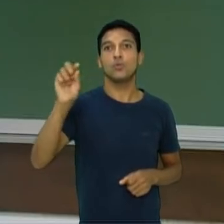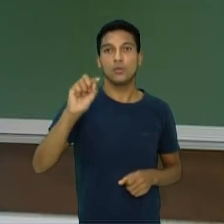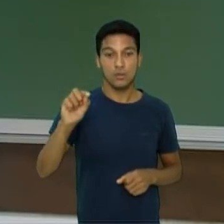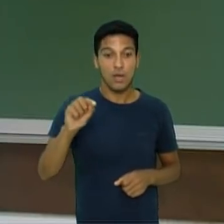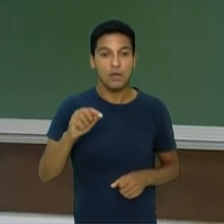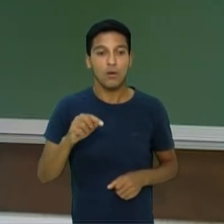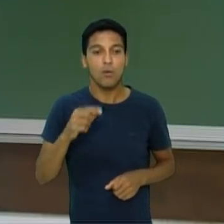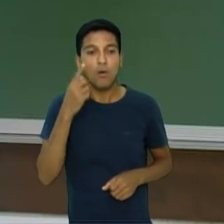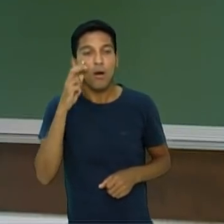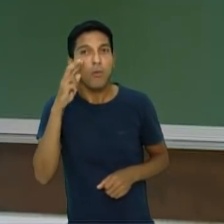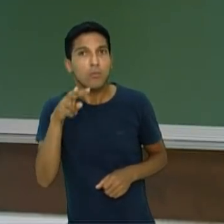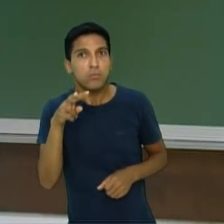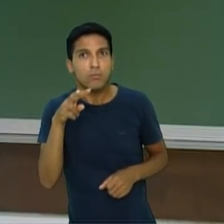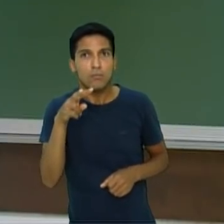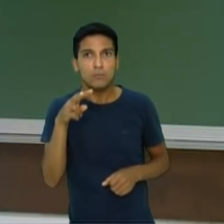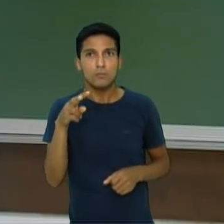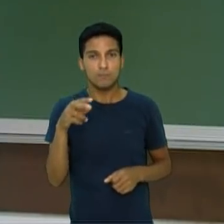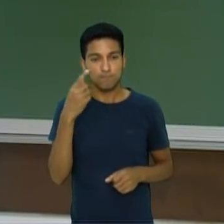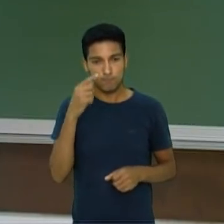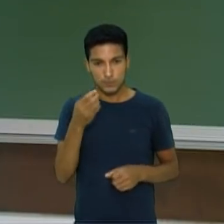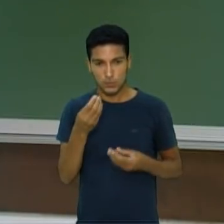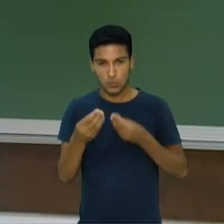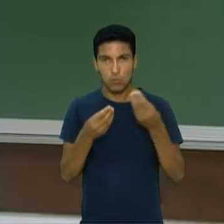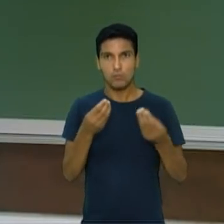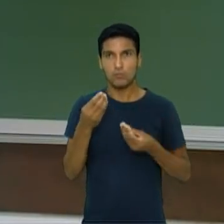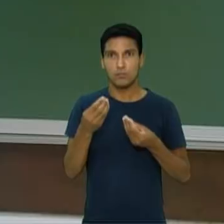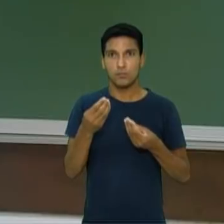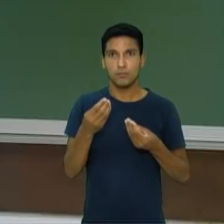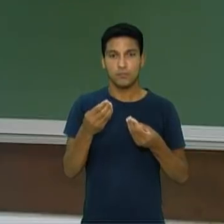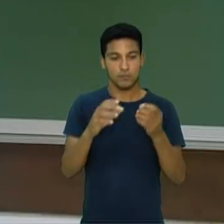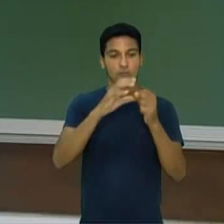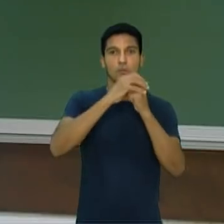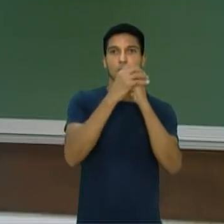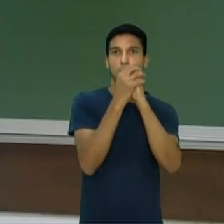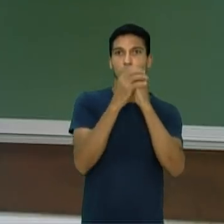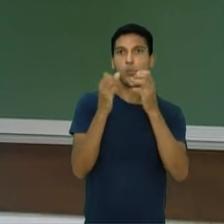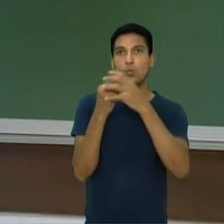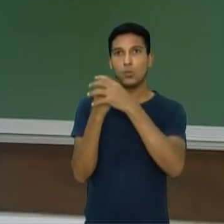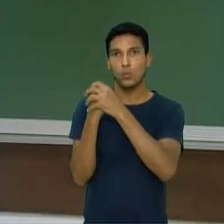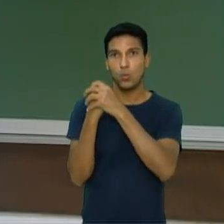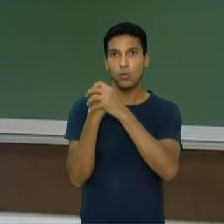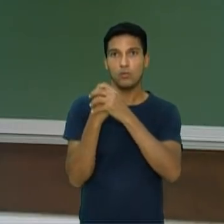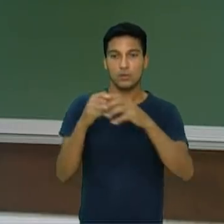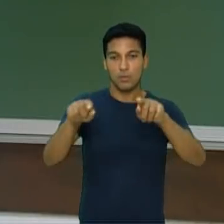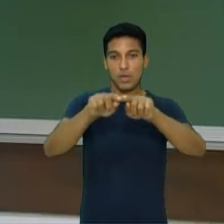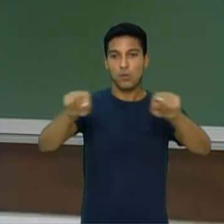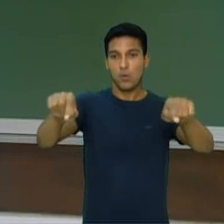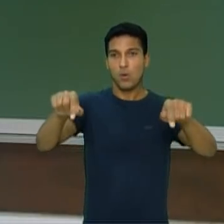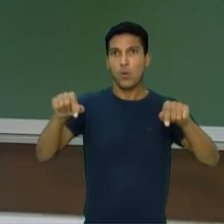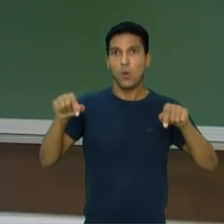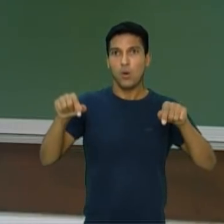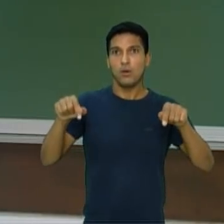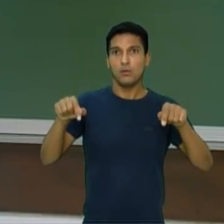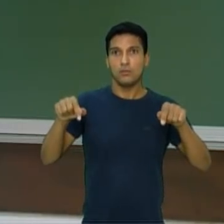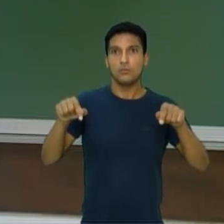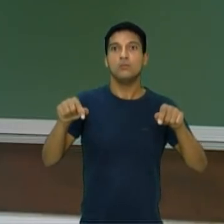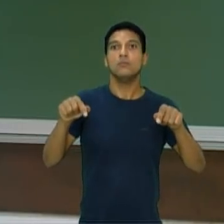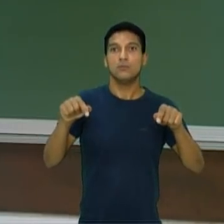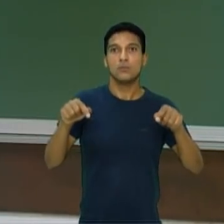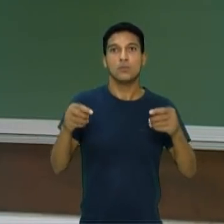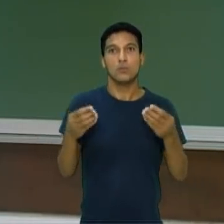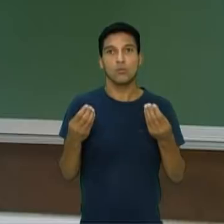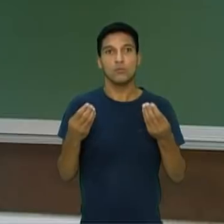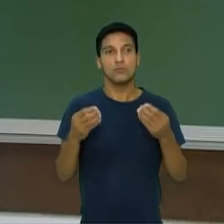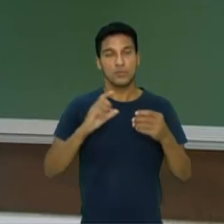a descrição de como devem ser as luvas, né? O tamanho do ringue, tudo isso está nesse videozinho aí.